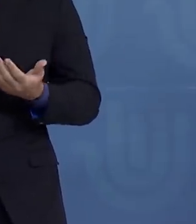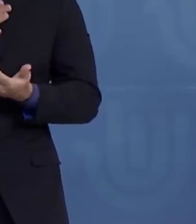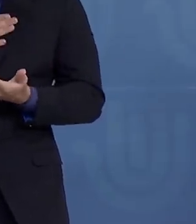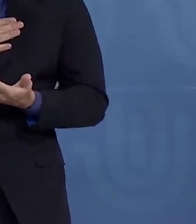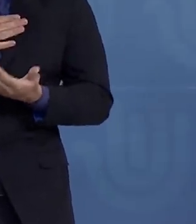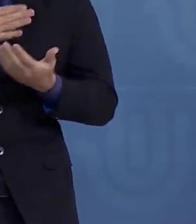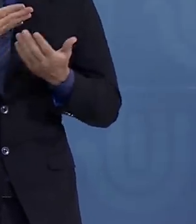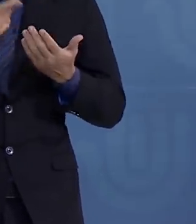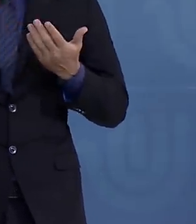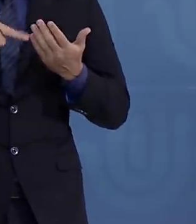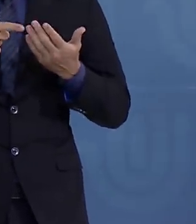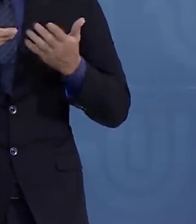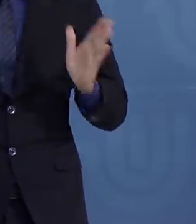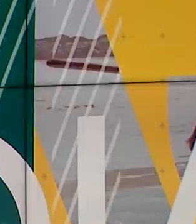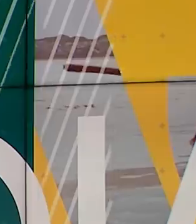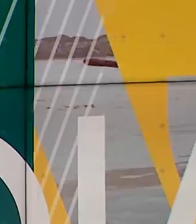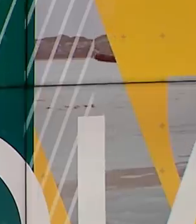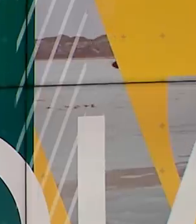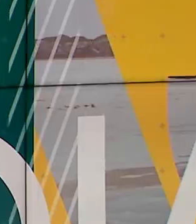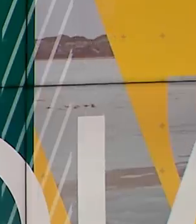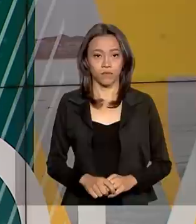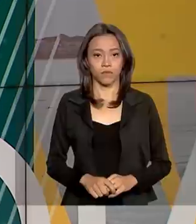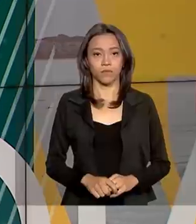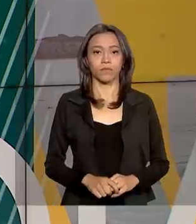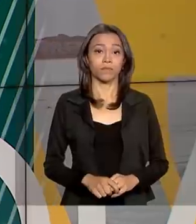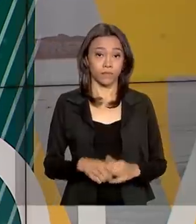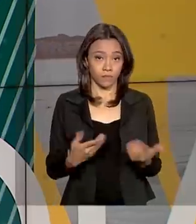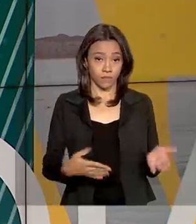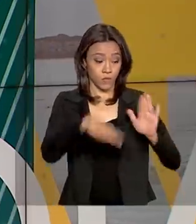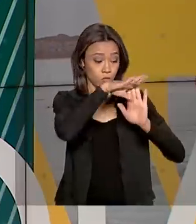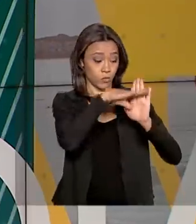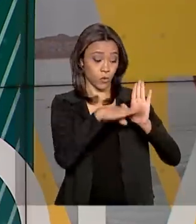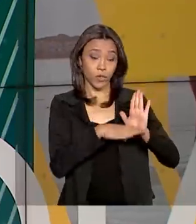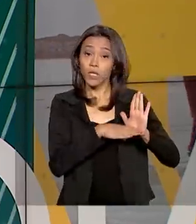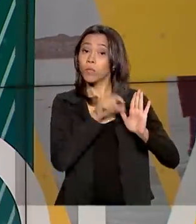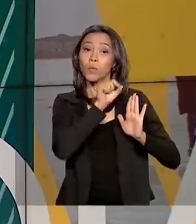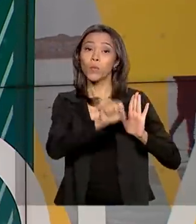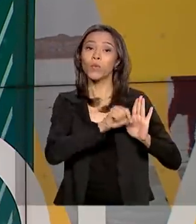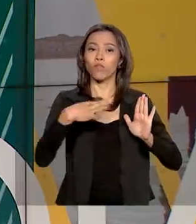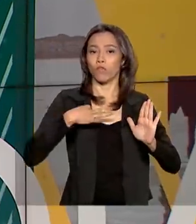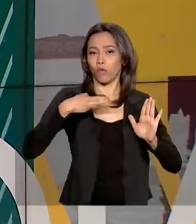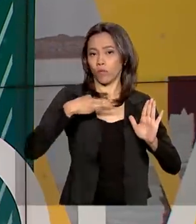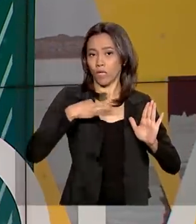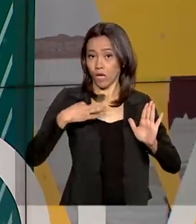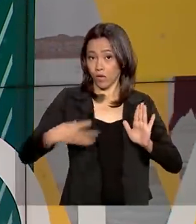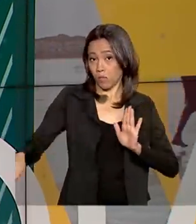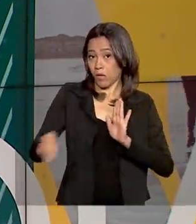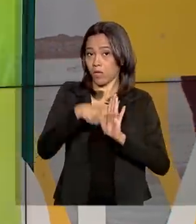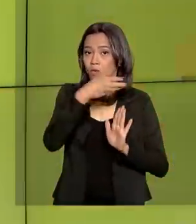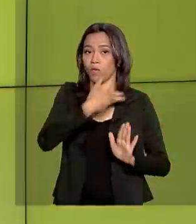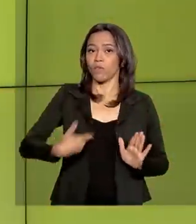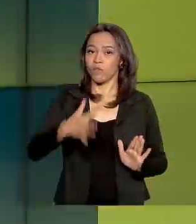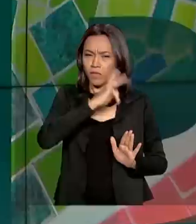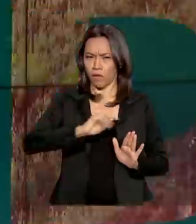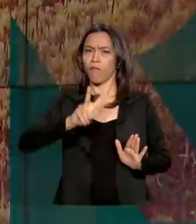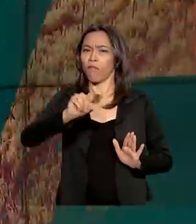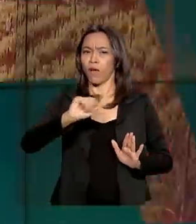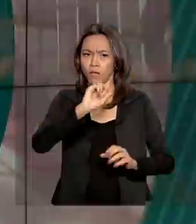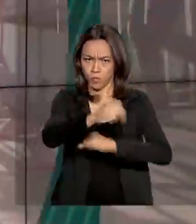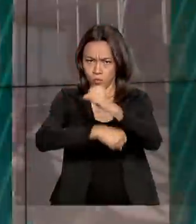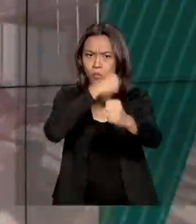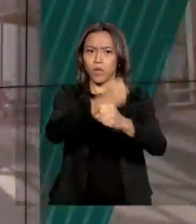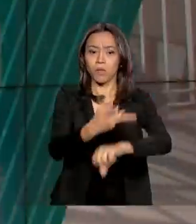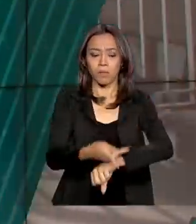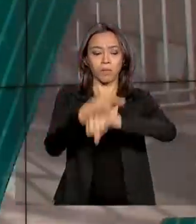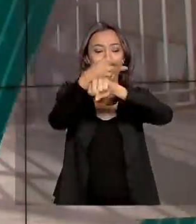move o voluntariado. E o Programa Nacional do Voluntariado do Governo Federal vai premiar no ano que vem